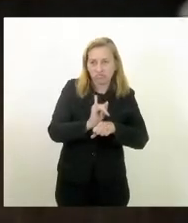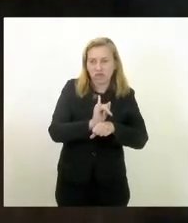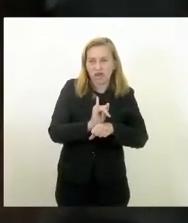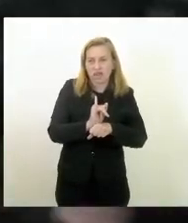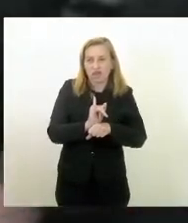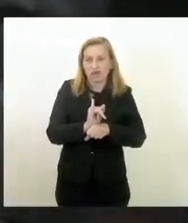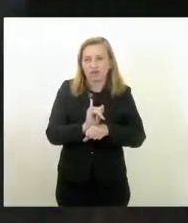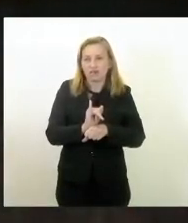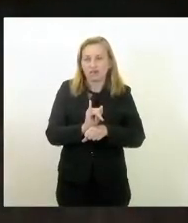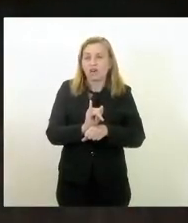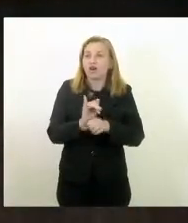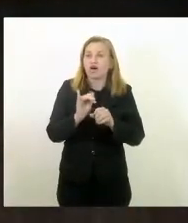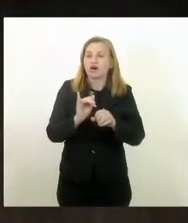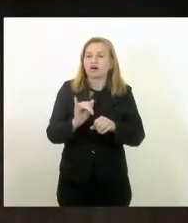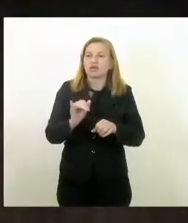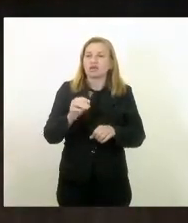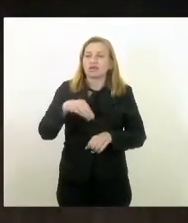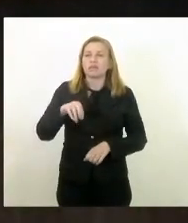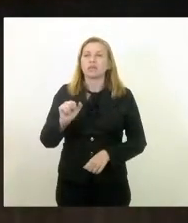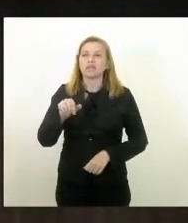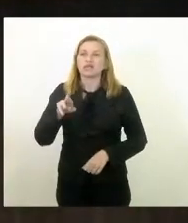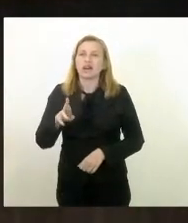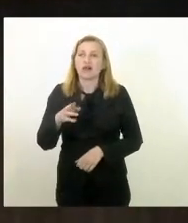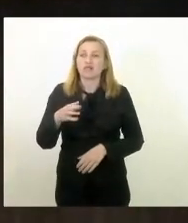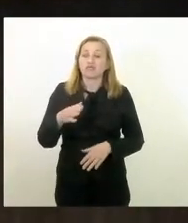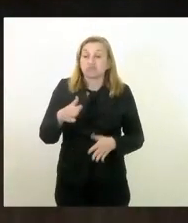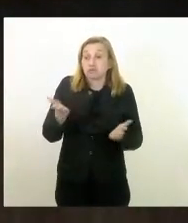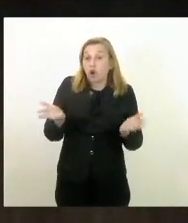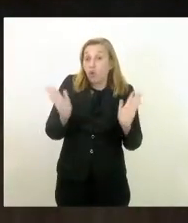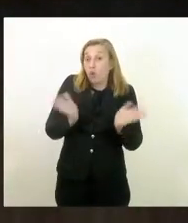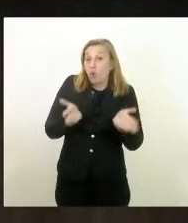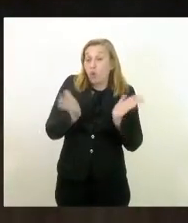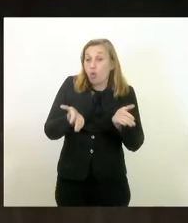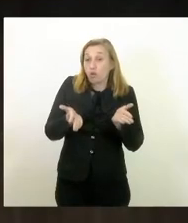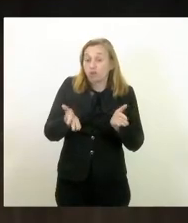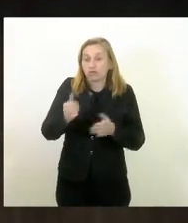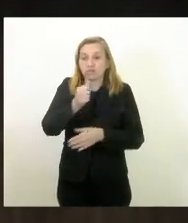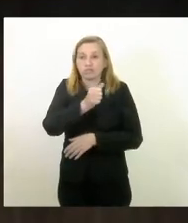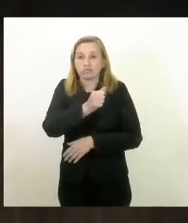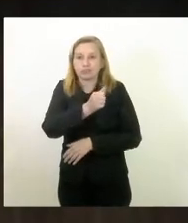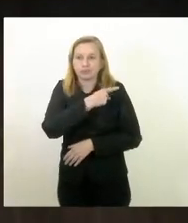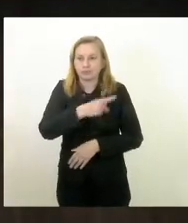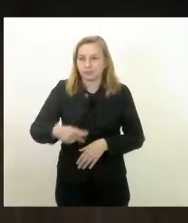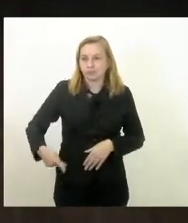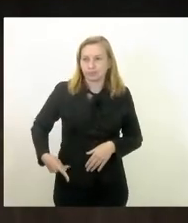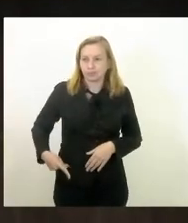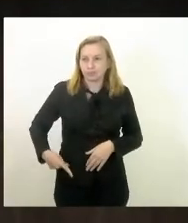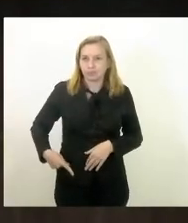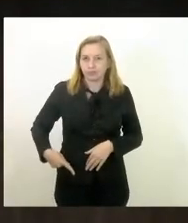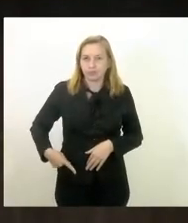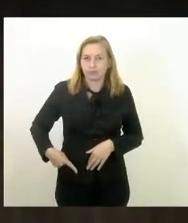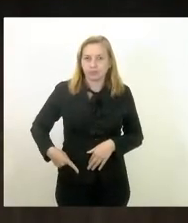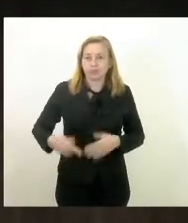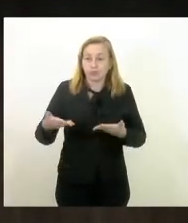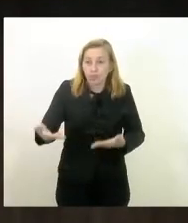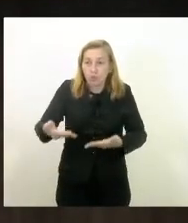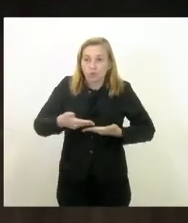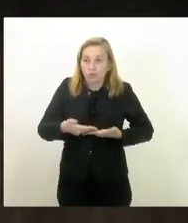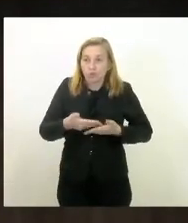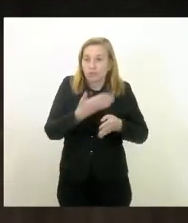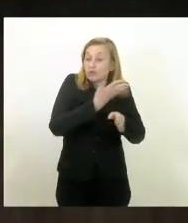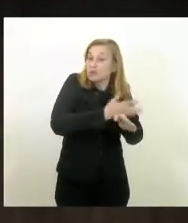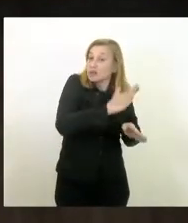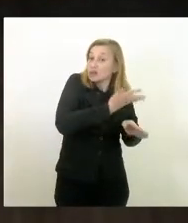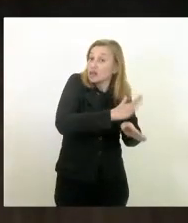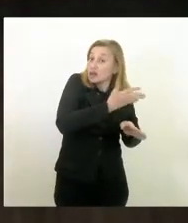no palácio na esplanada dos ministérios a pretexto de que o presidente da república recebesse um convite para um treinamento